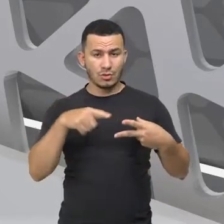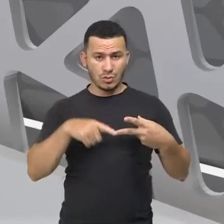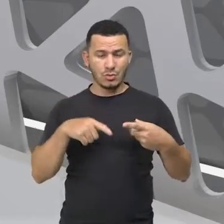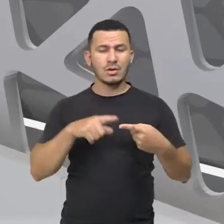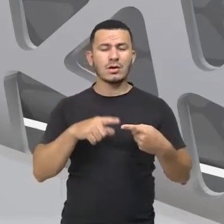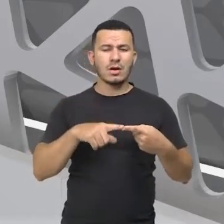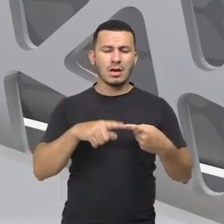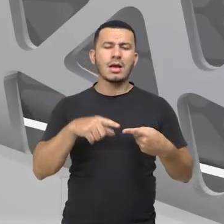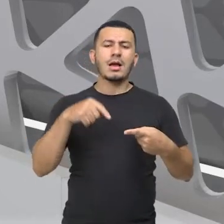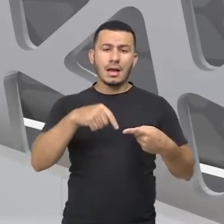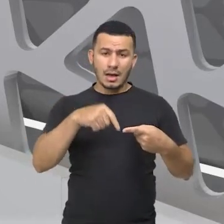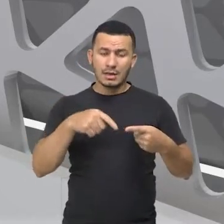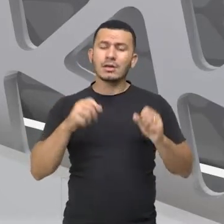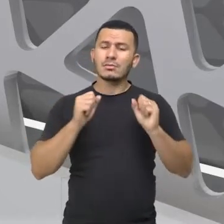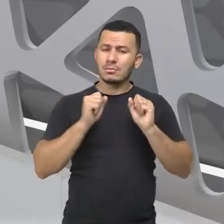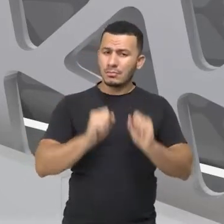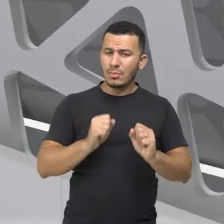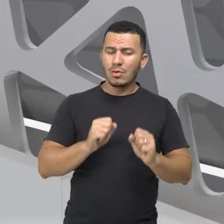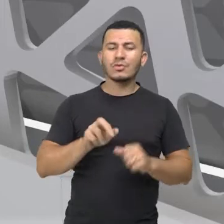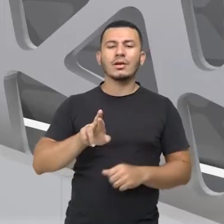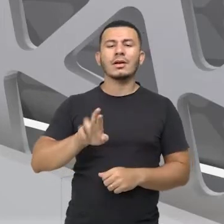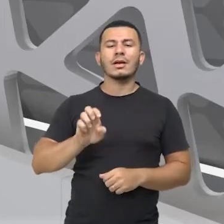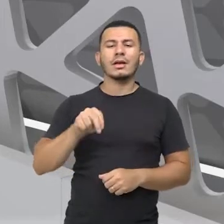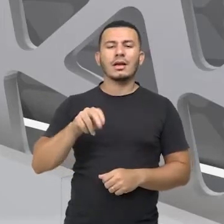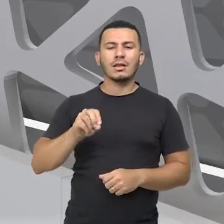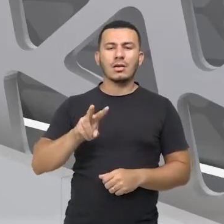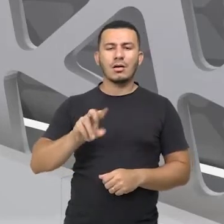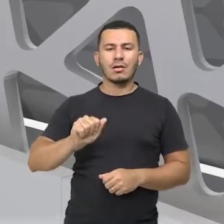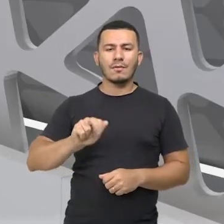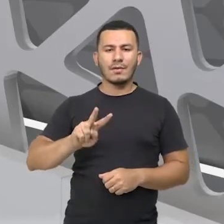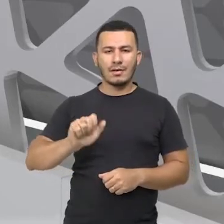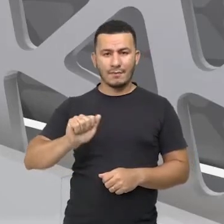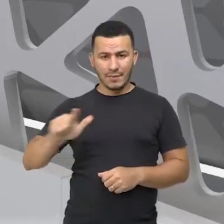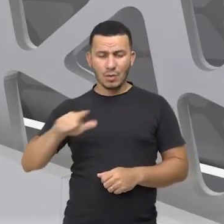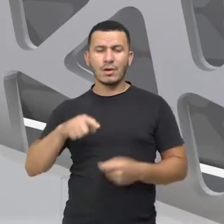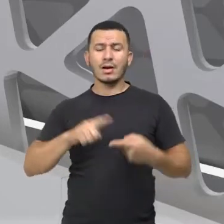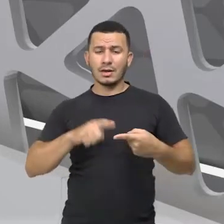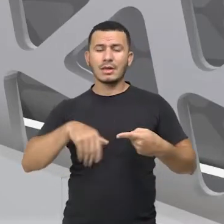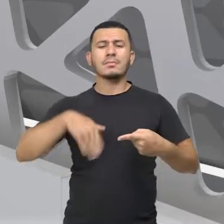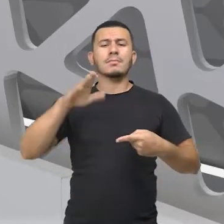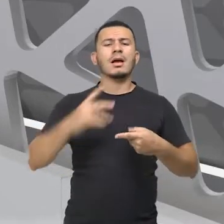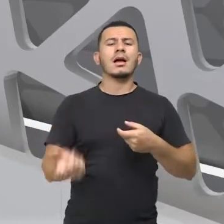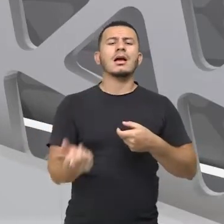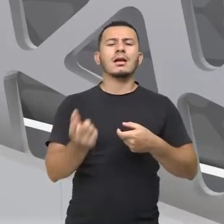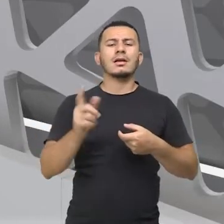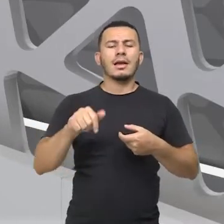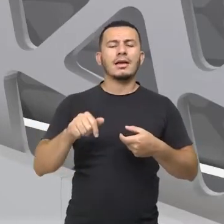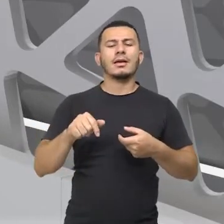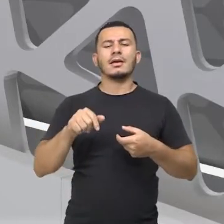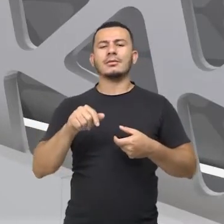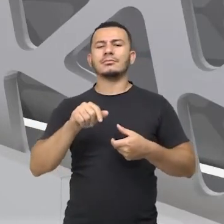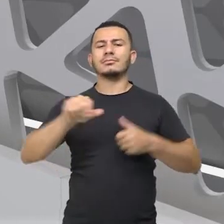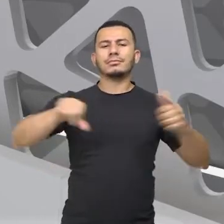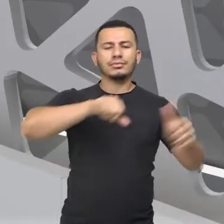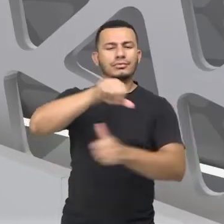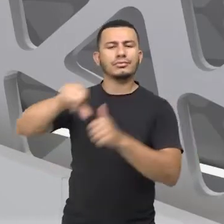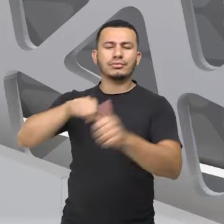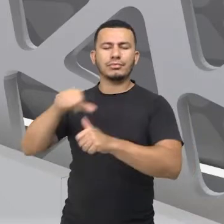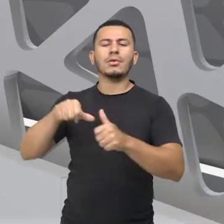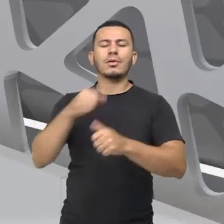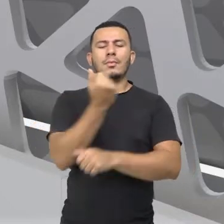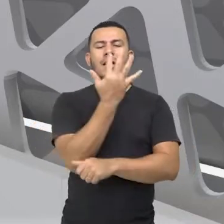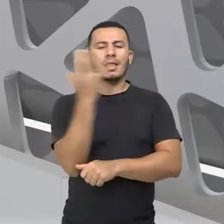A renovável, que é aquela que leva um tempo muito mais rápido de ser reposto pela